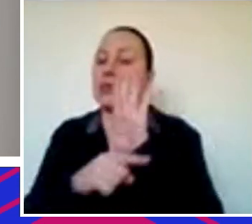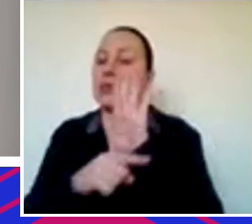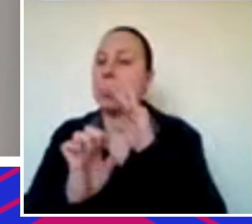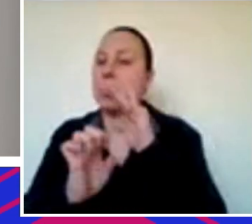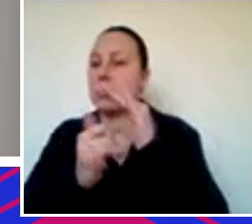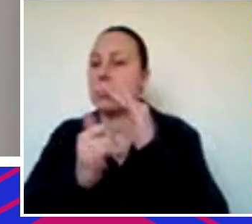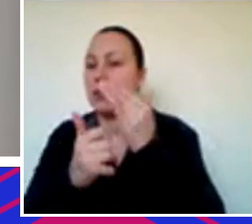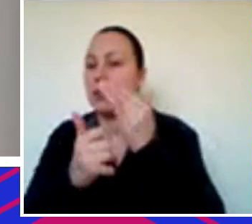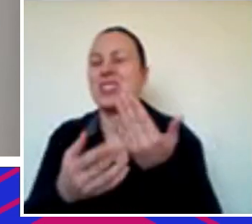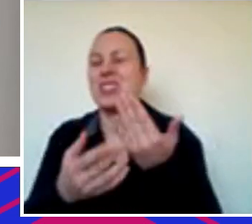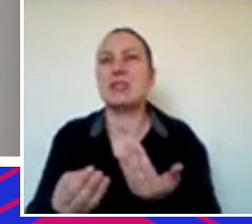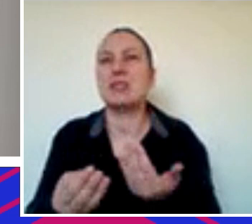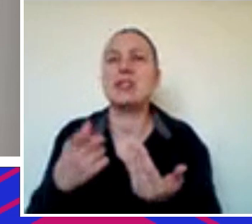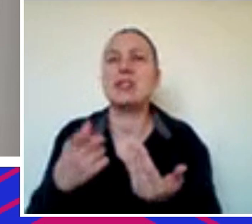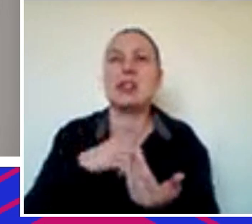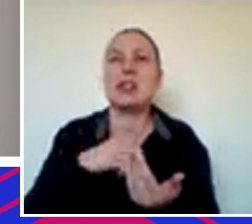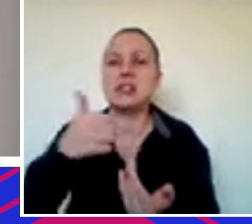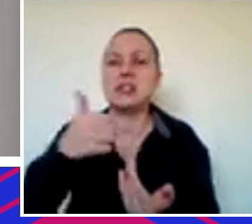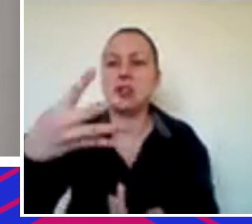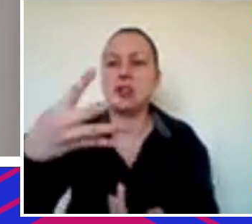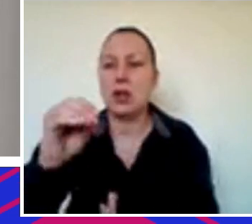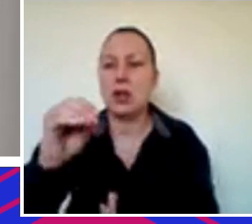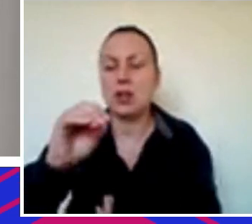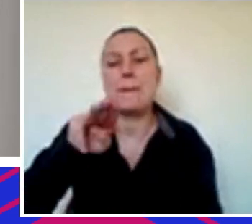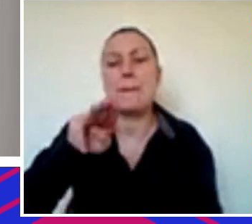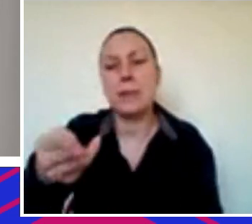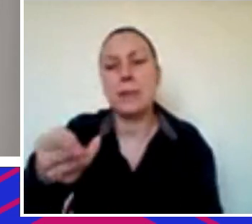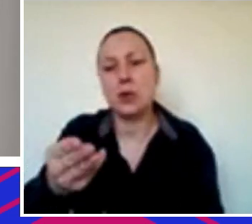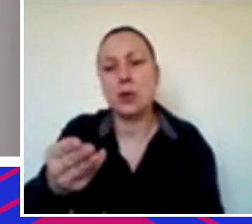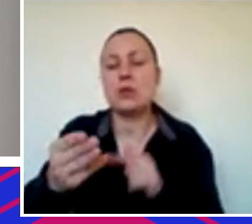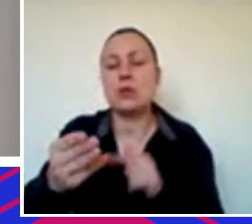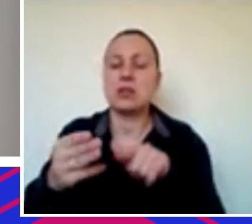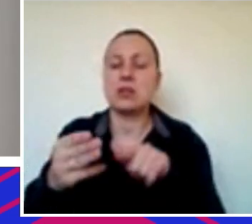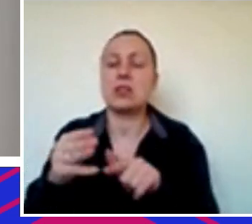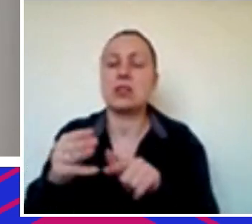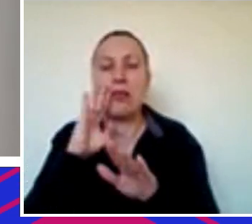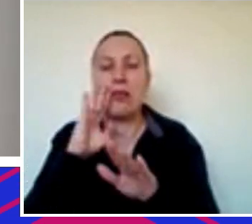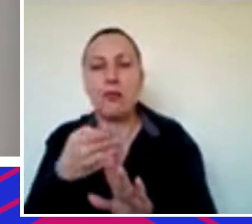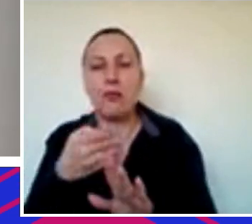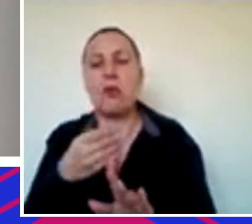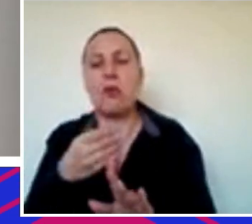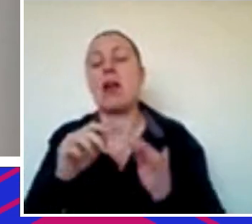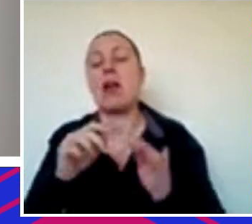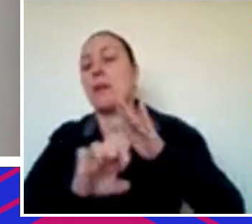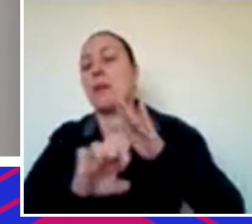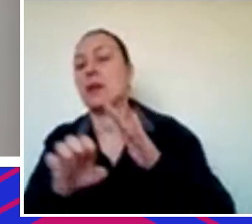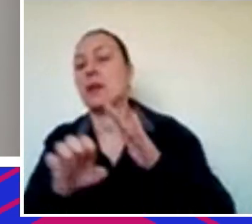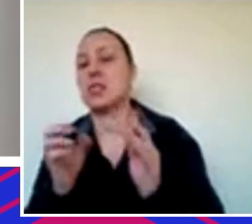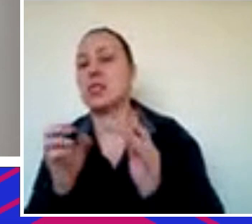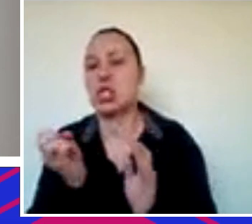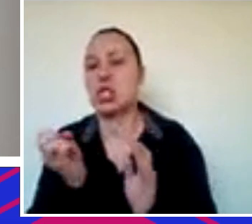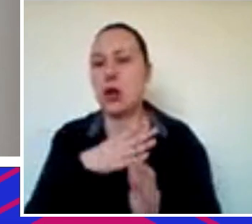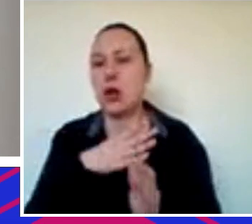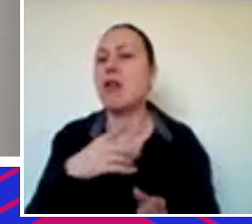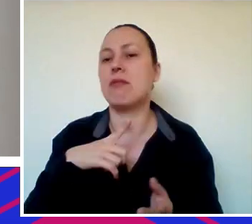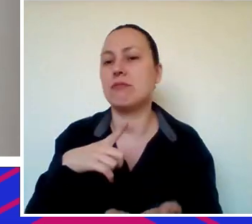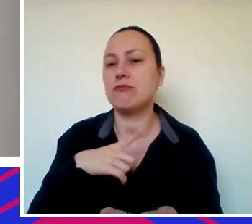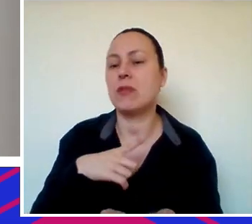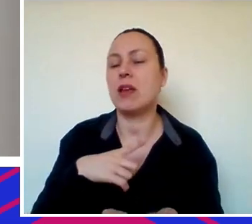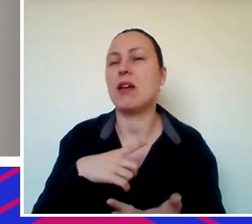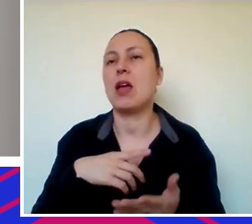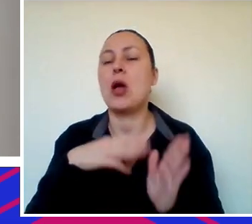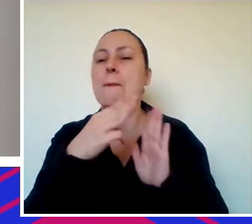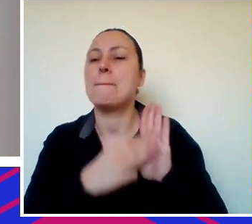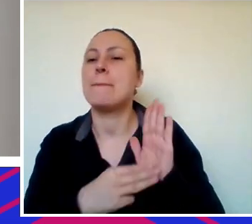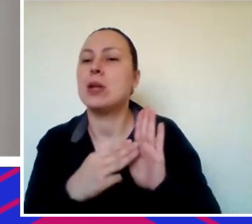fundo hoje de 140 milhões de reais, focados em empresas inovadoras. Estamos abertos aí a coisas de inovação de modelo de negócio.